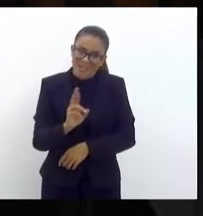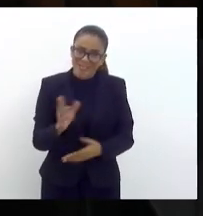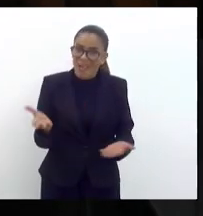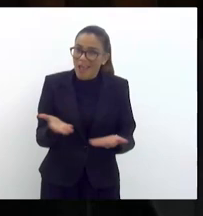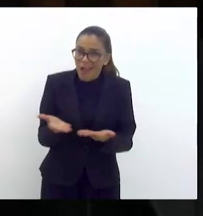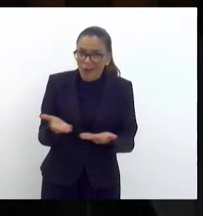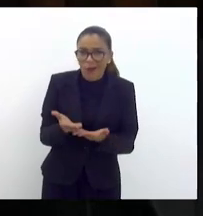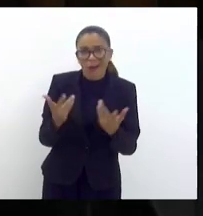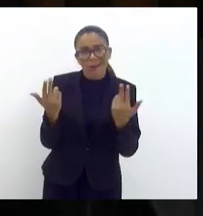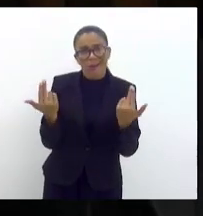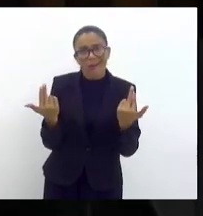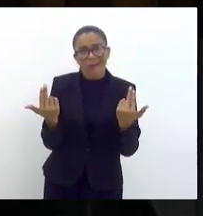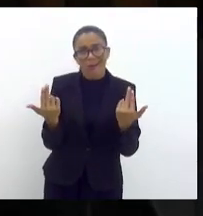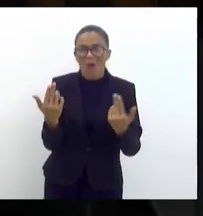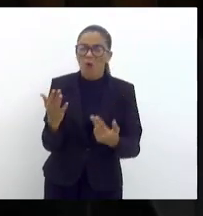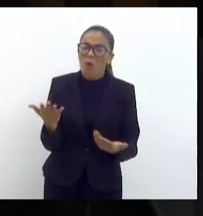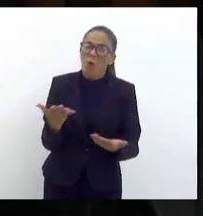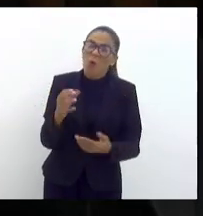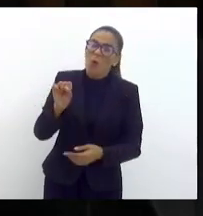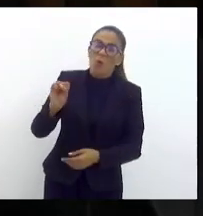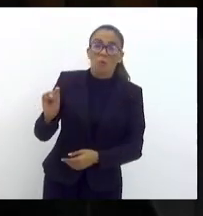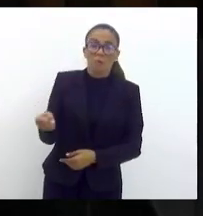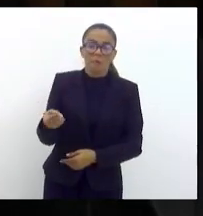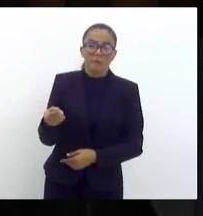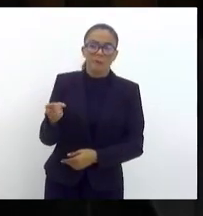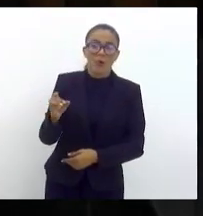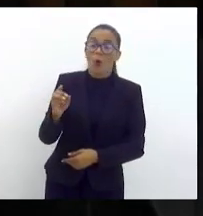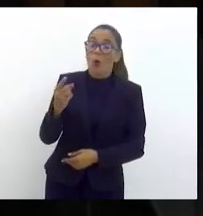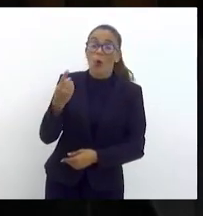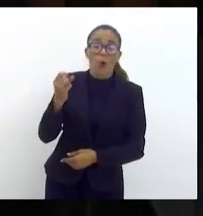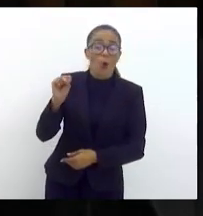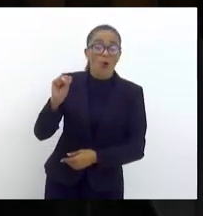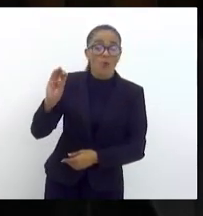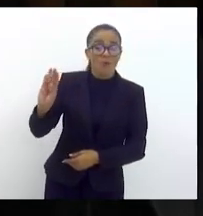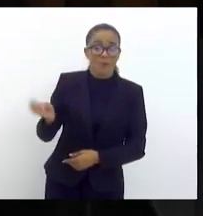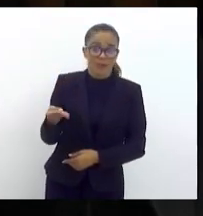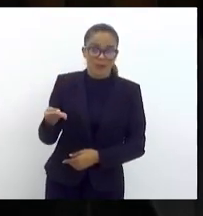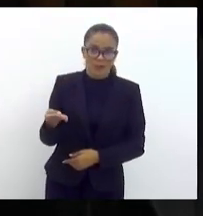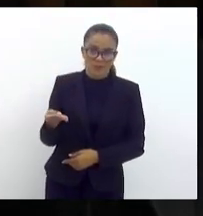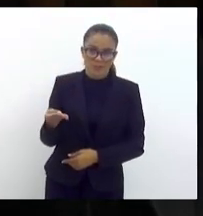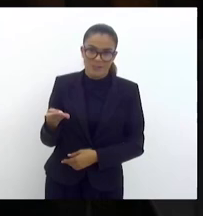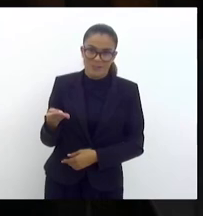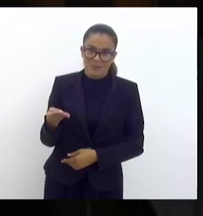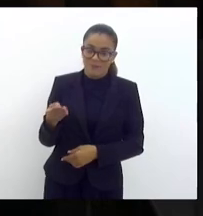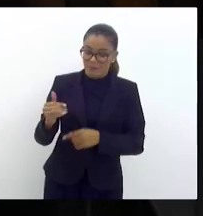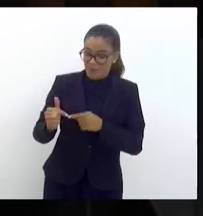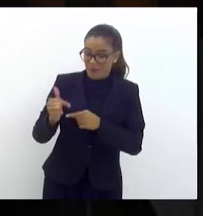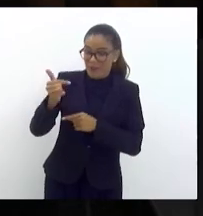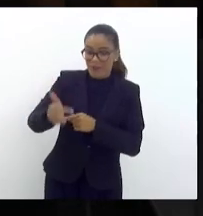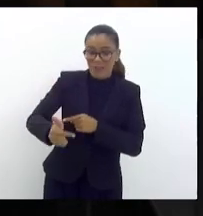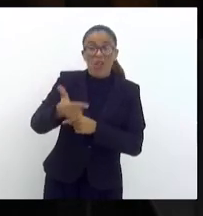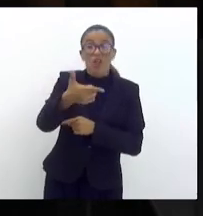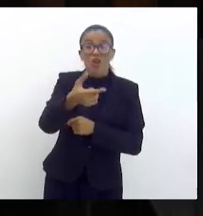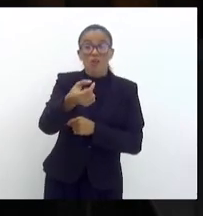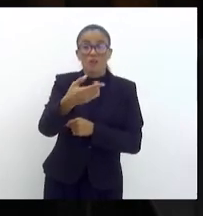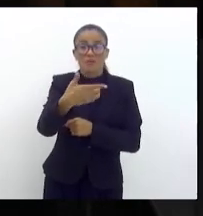as mesmas proporções, uns 8 bilhões. Então, se vamos rever em 2024,